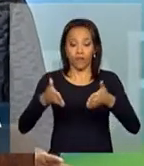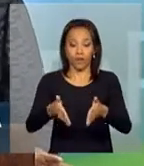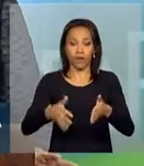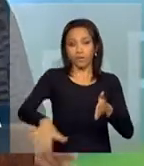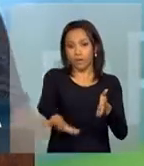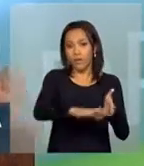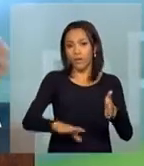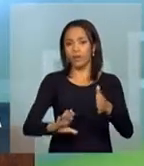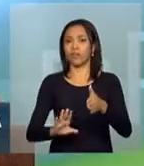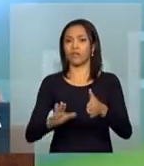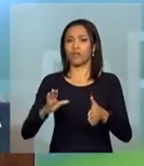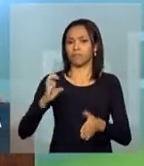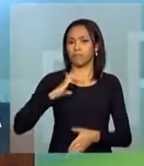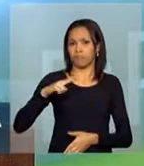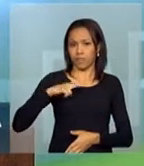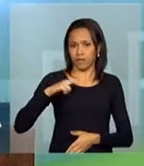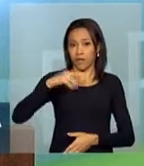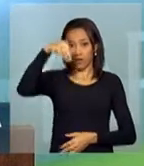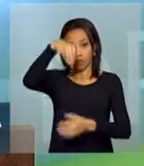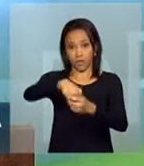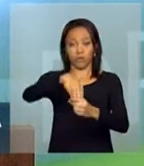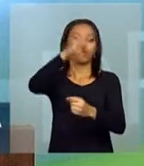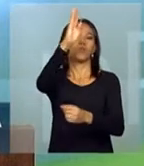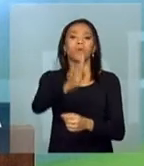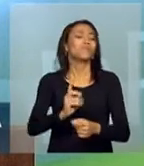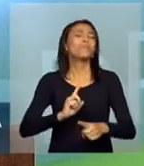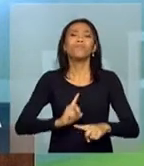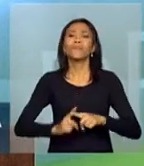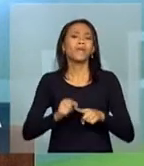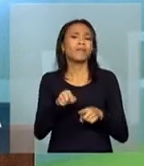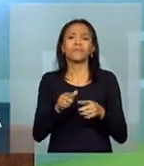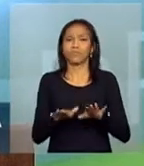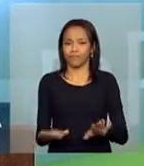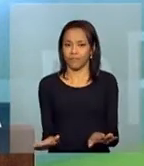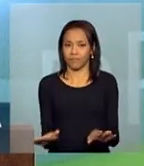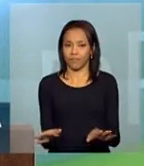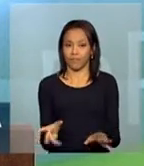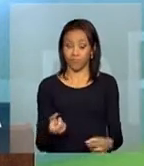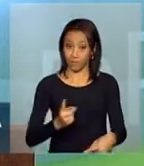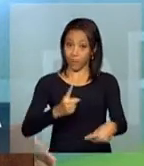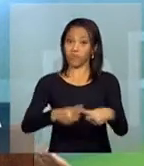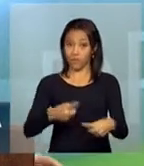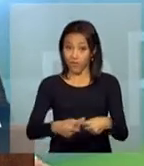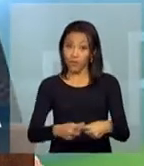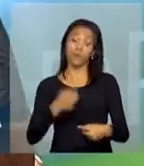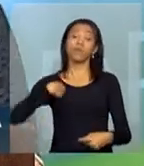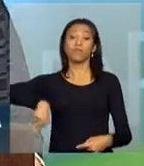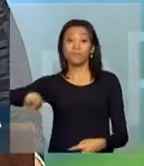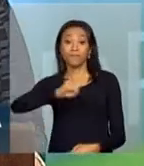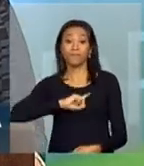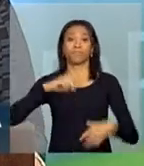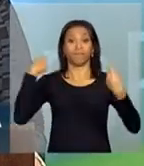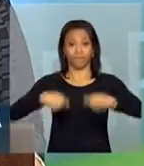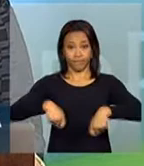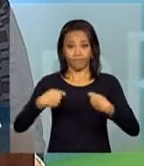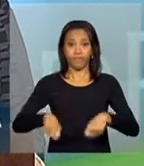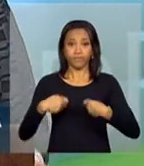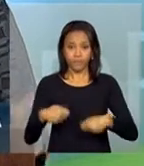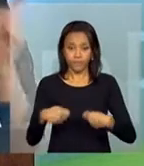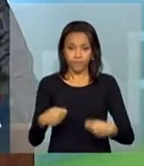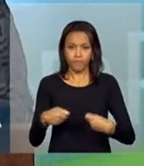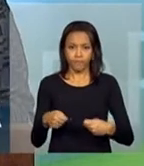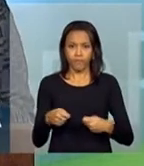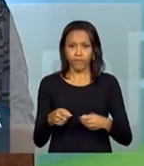deste país. Por que isso? Porque nós precisamos de uma